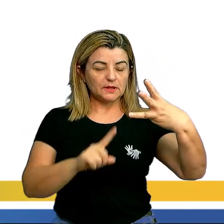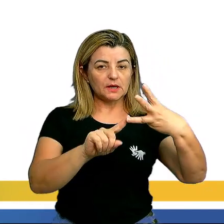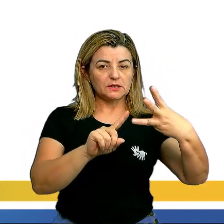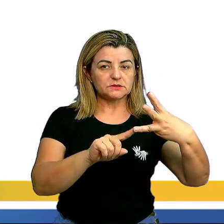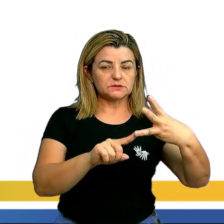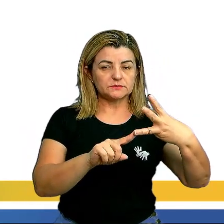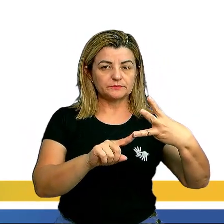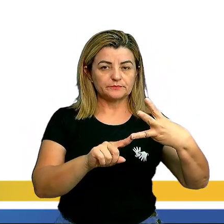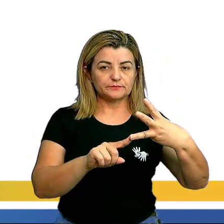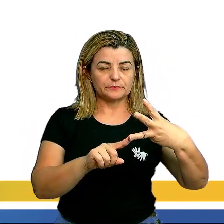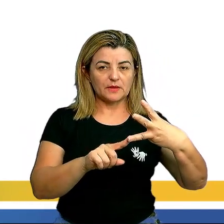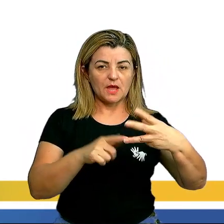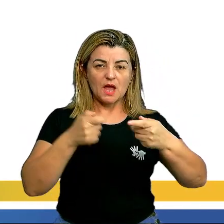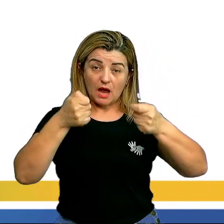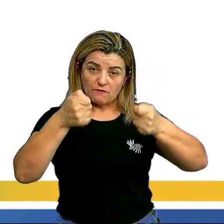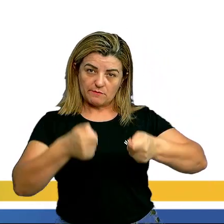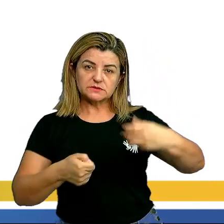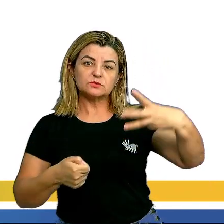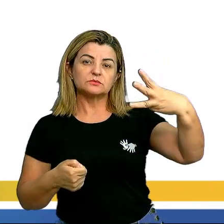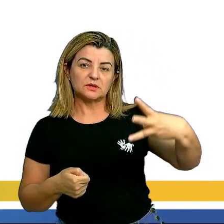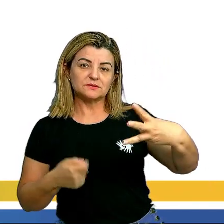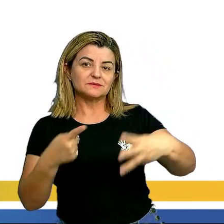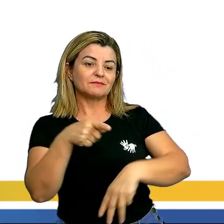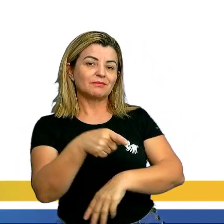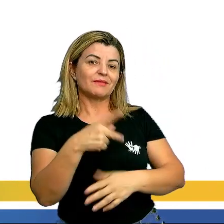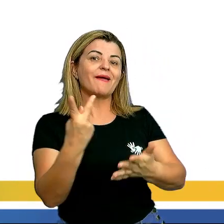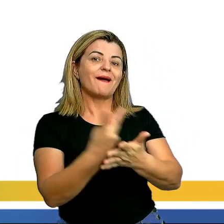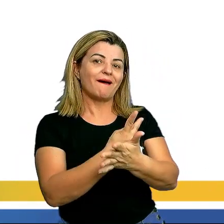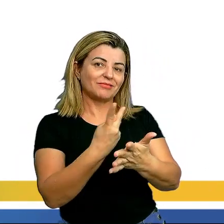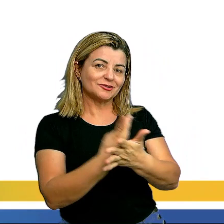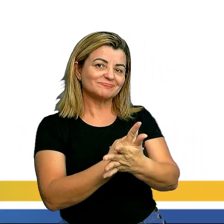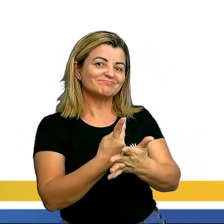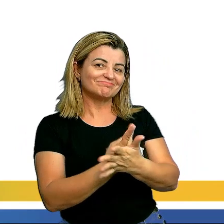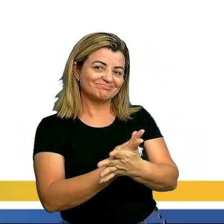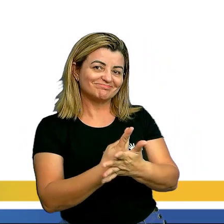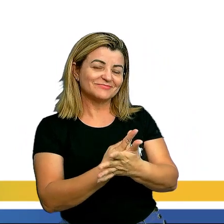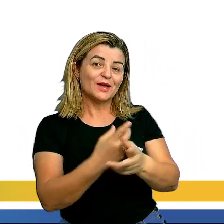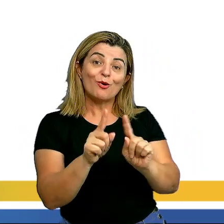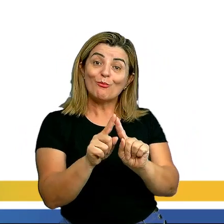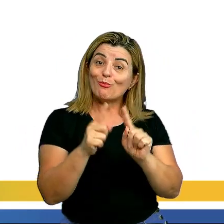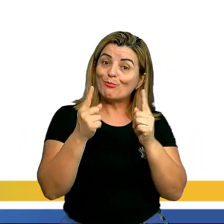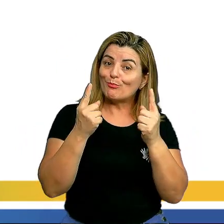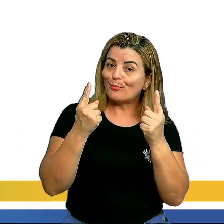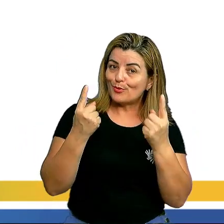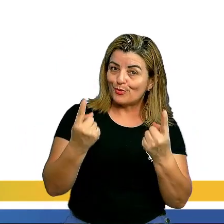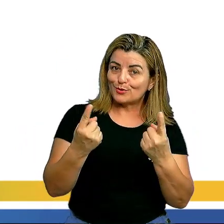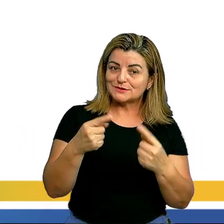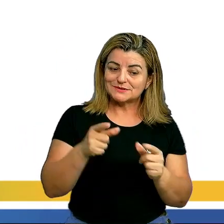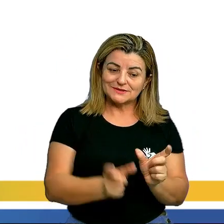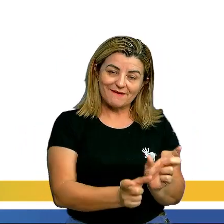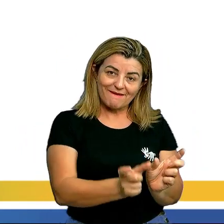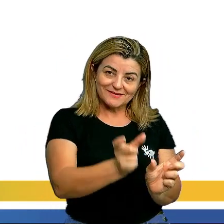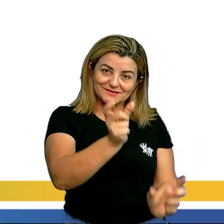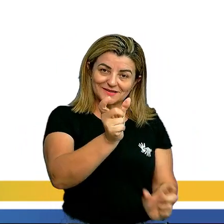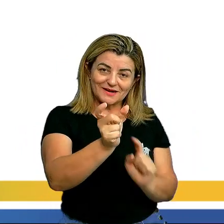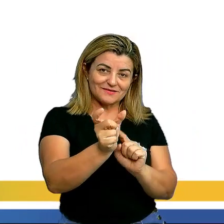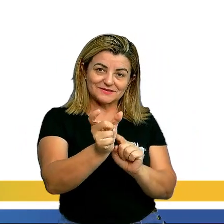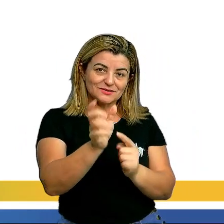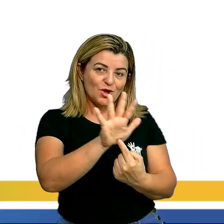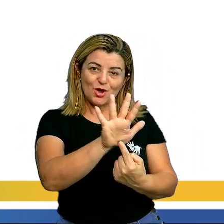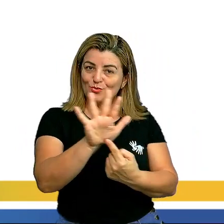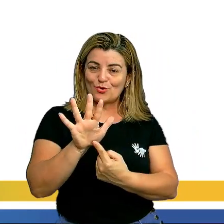A afirmação 3 está errada, pois, esse gráfico não